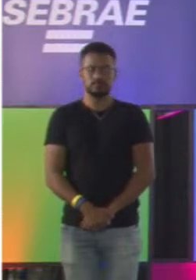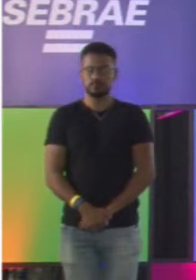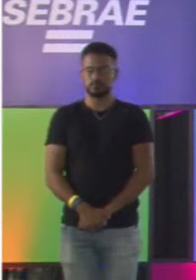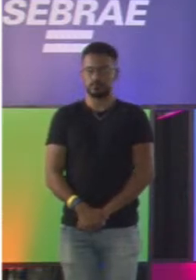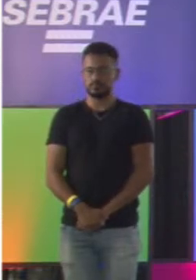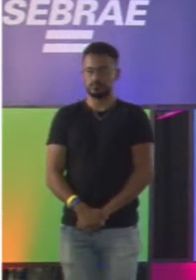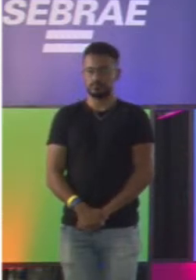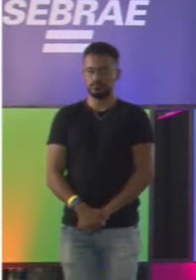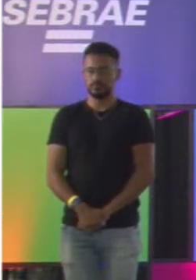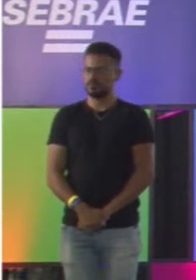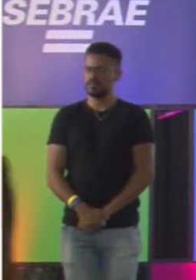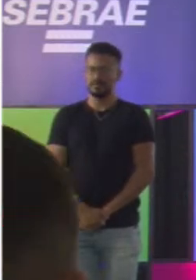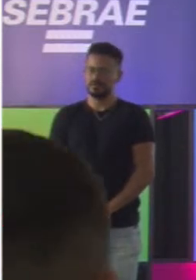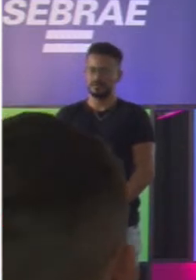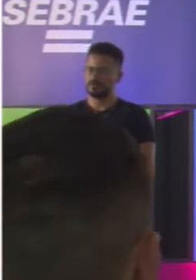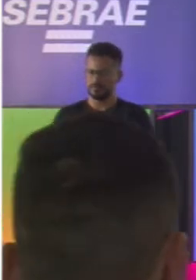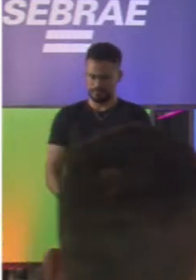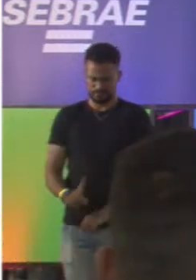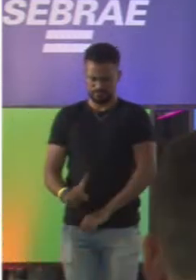Bora!